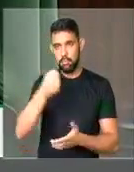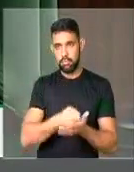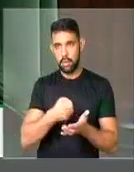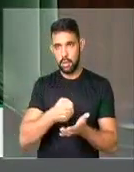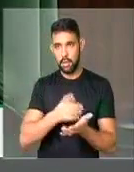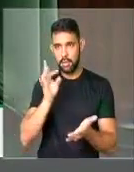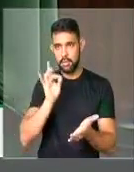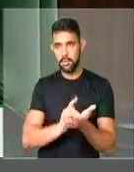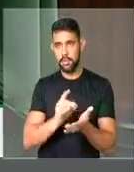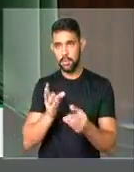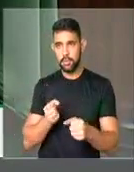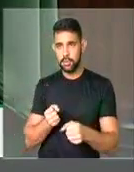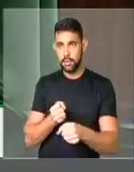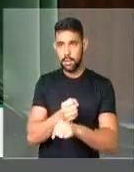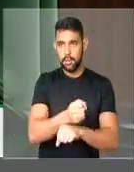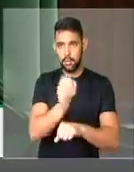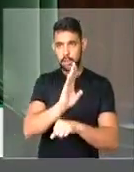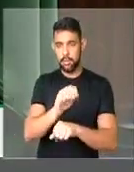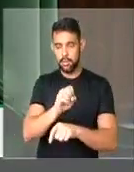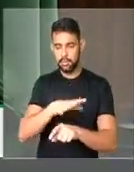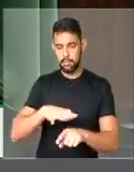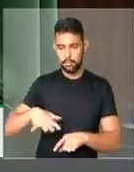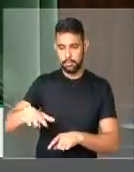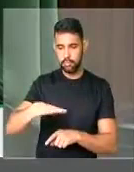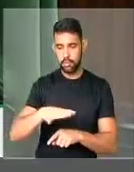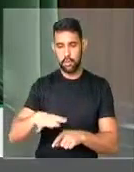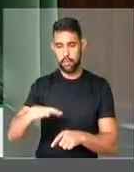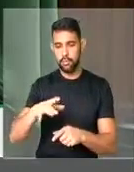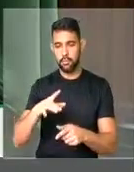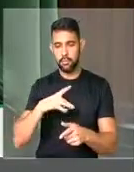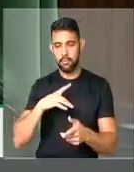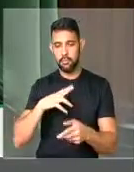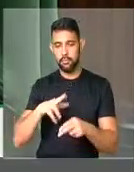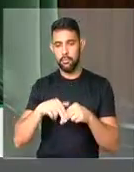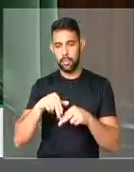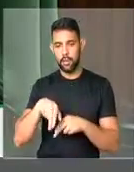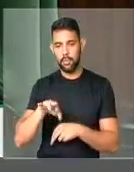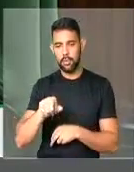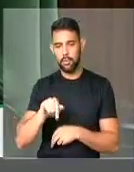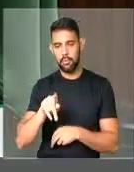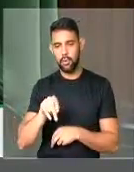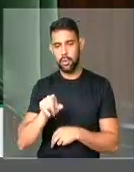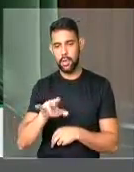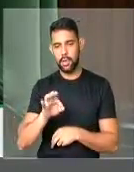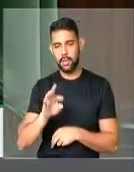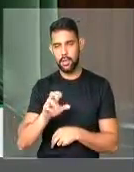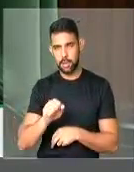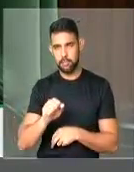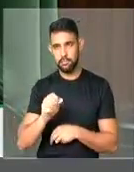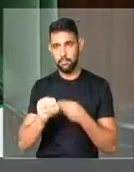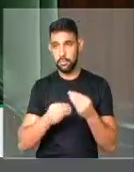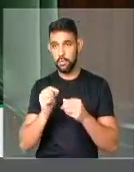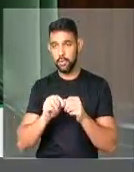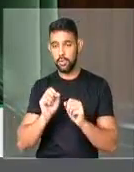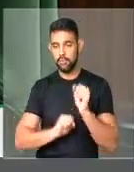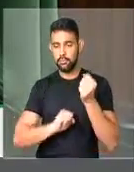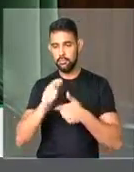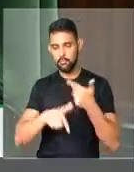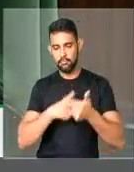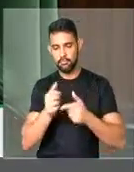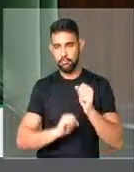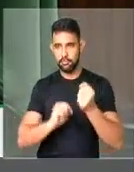inserir o Brasil num circuito propriamente monopolista do modo de produção